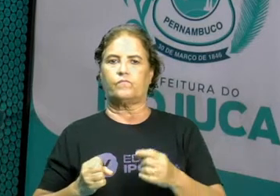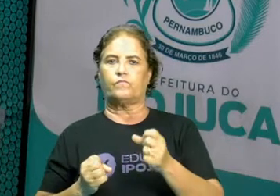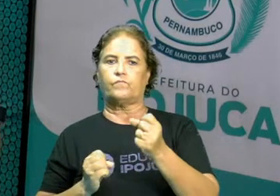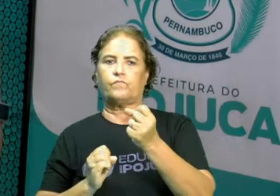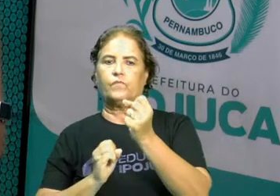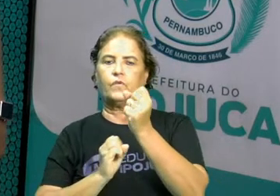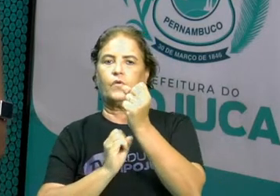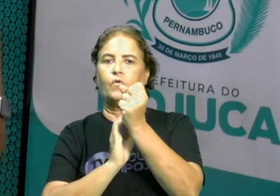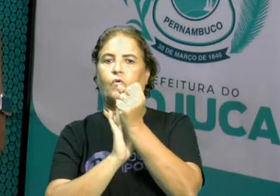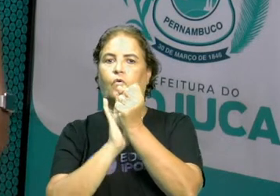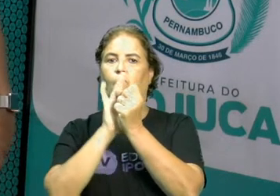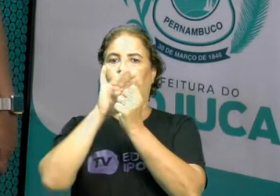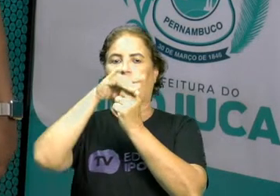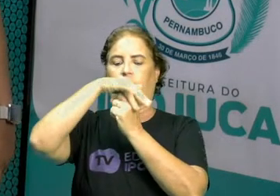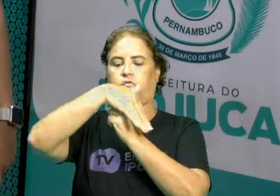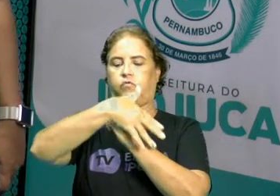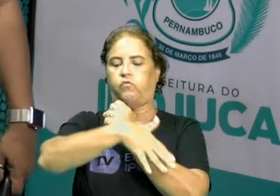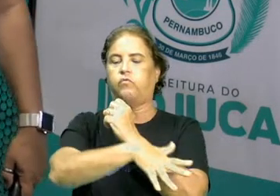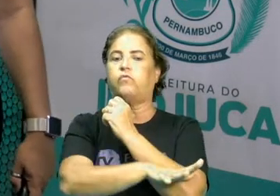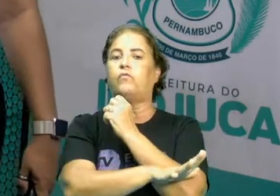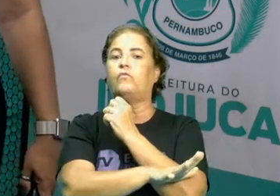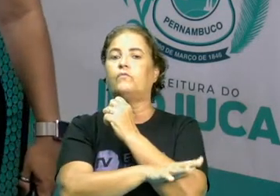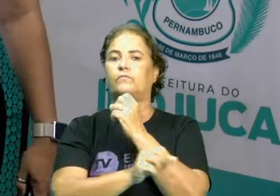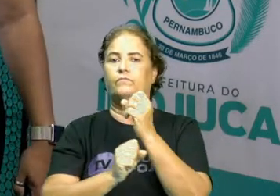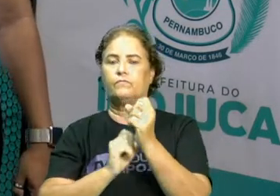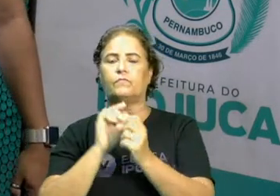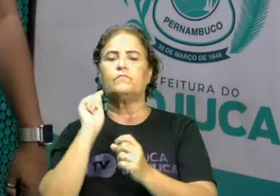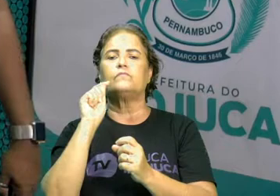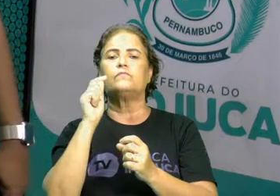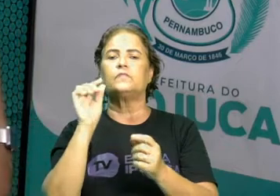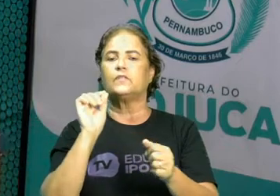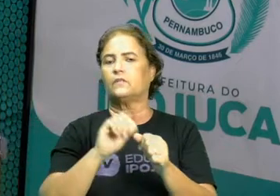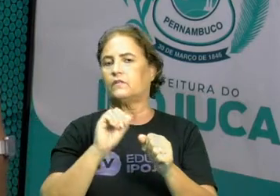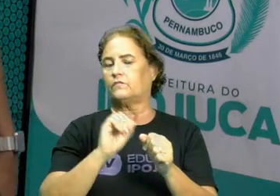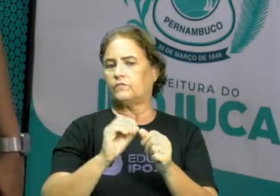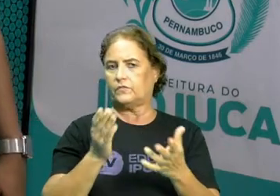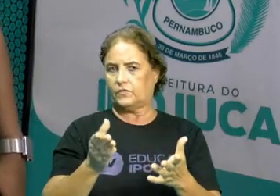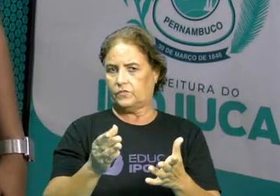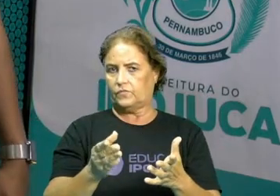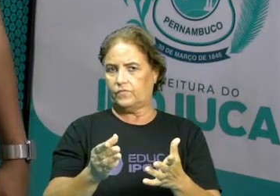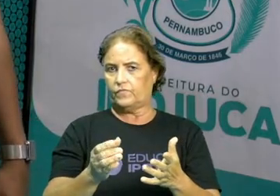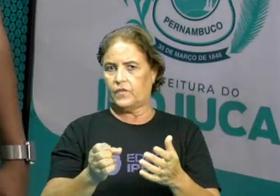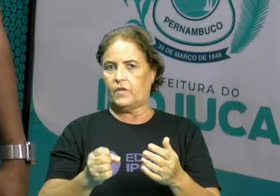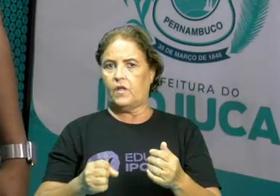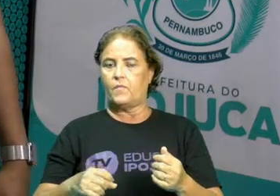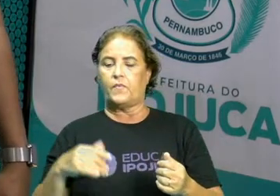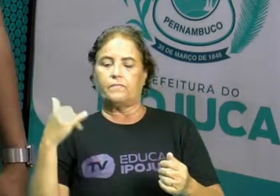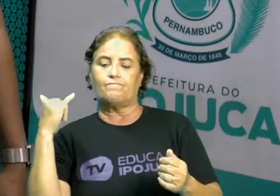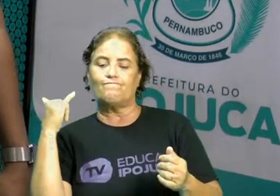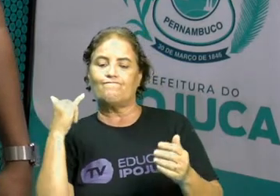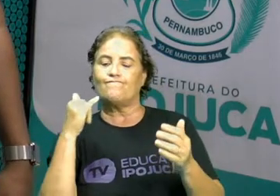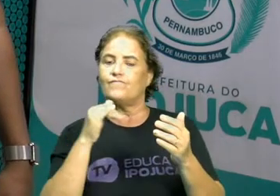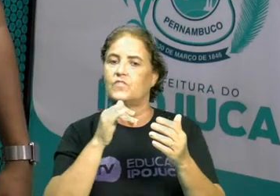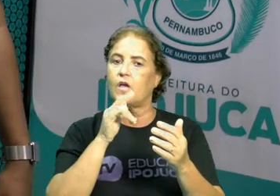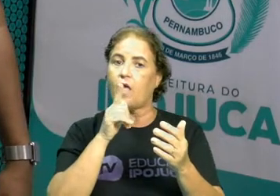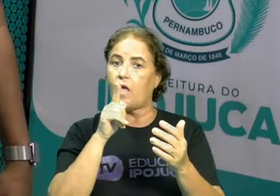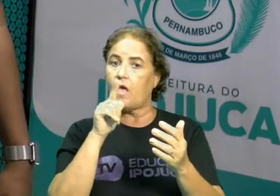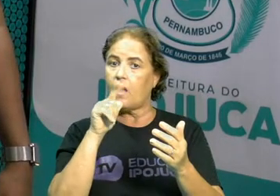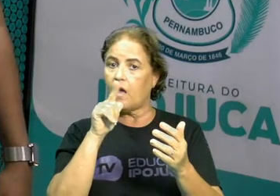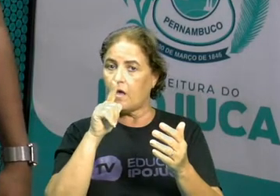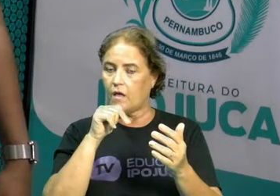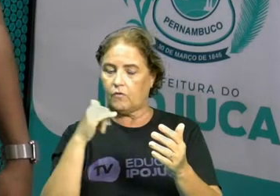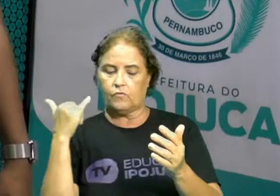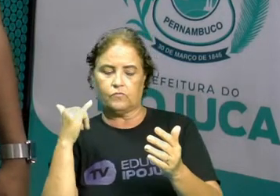hidrelétricas. O que é que uma usina hidrelétrica faz? Ela pega a energia das águas, que é chamada de energia